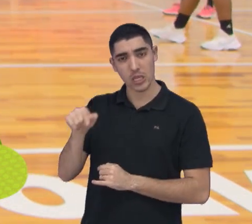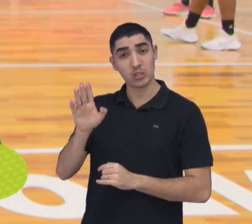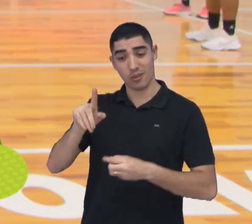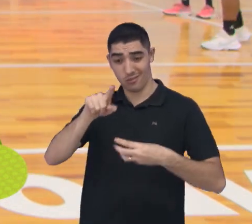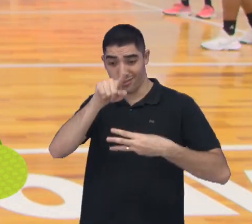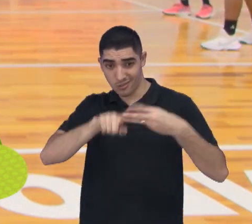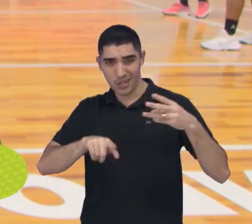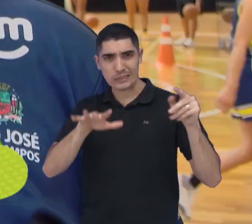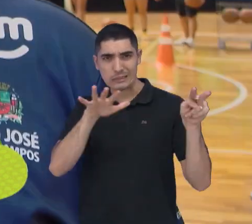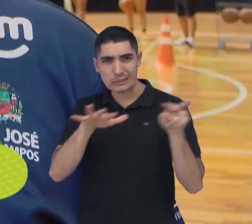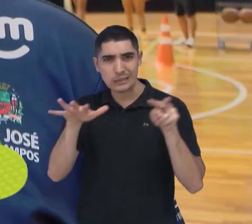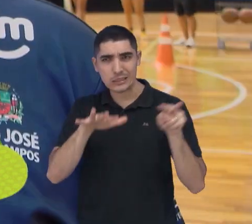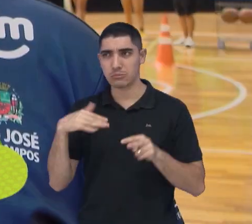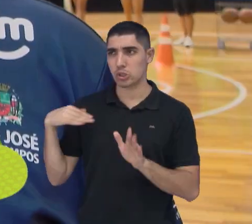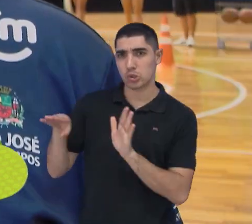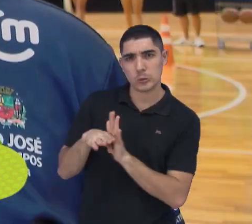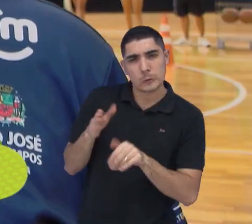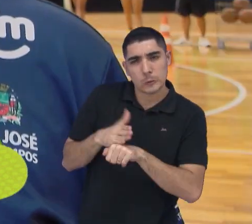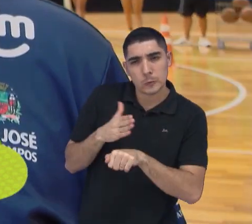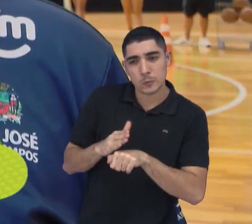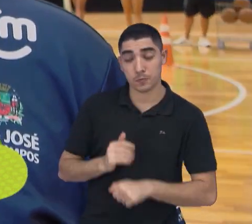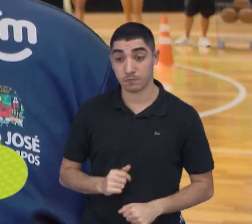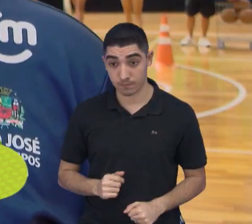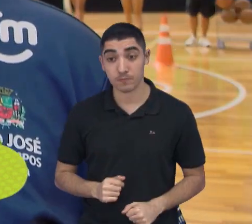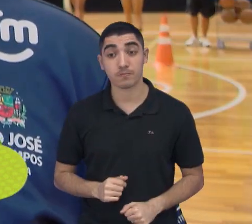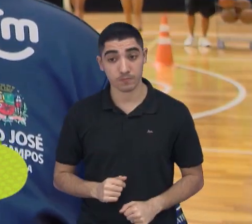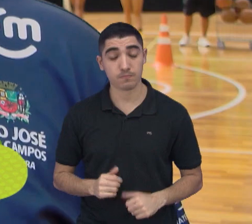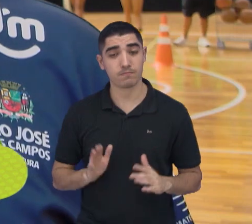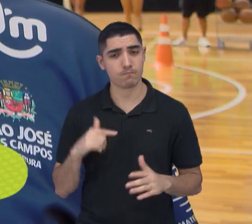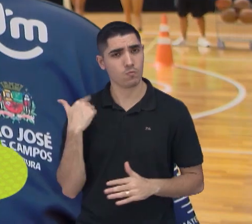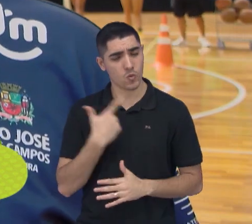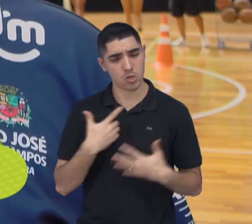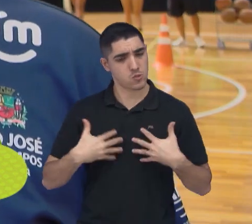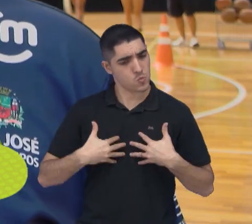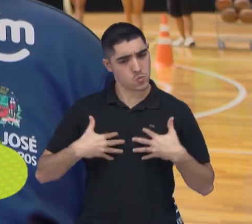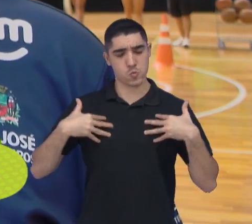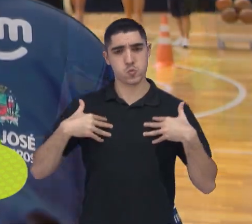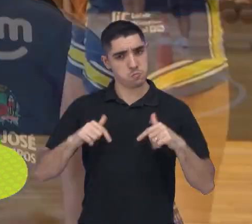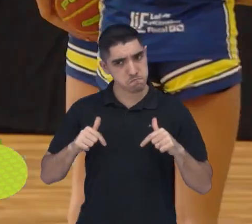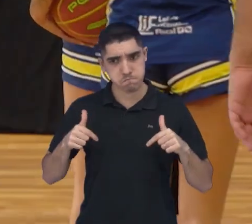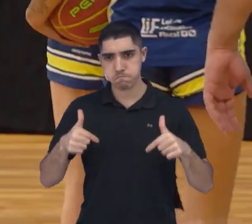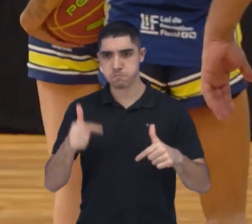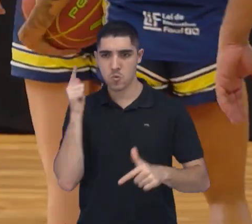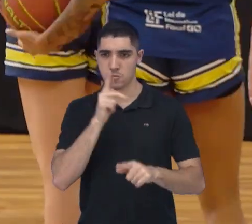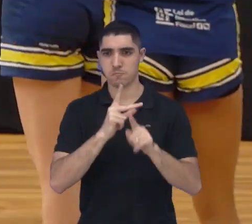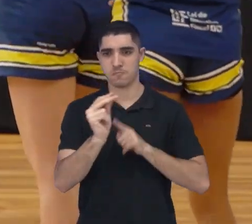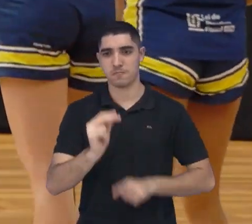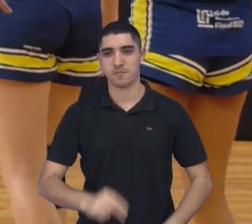desde quando eu cheguei. A está bem motivado, expectativa bem alta para esse campeonato.